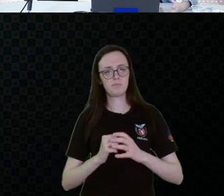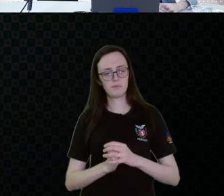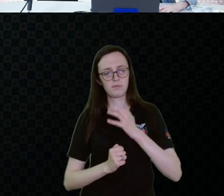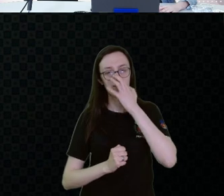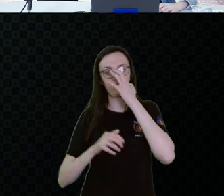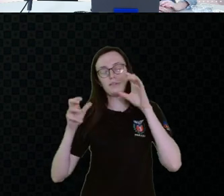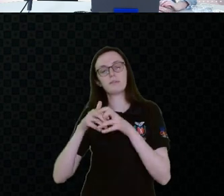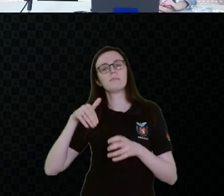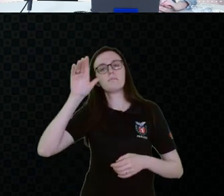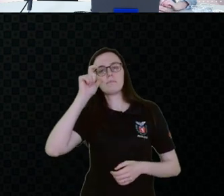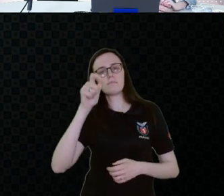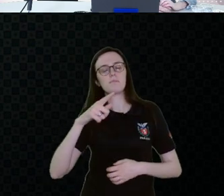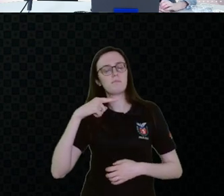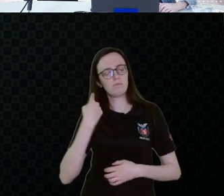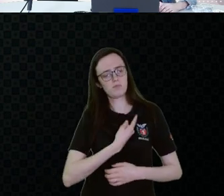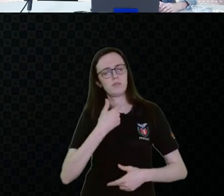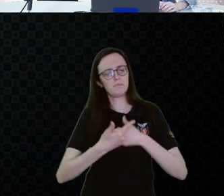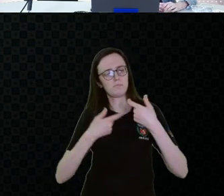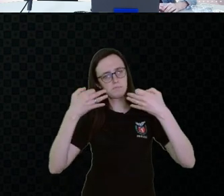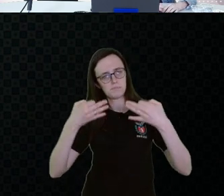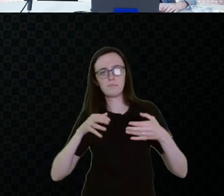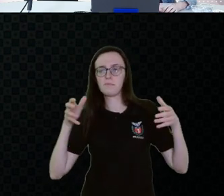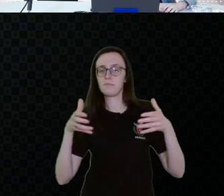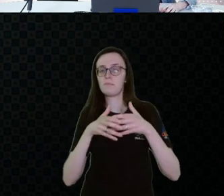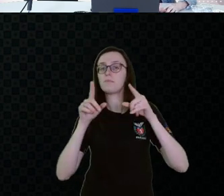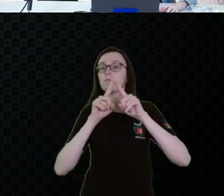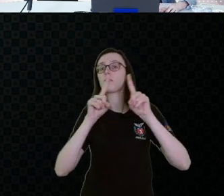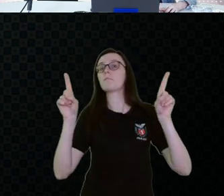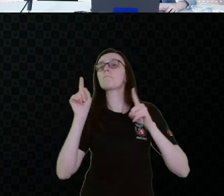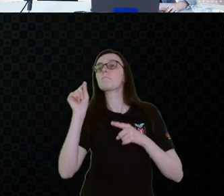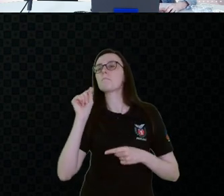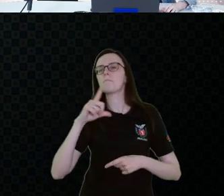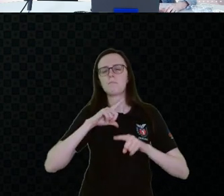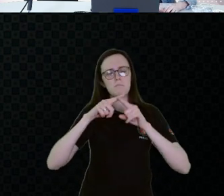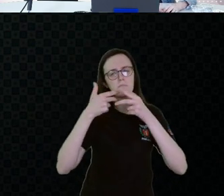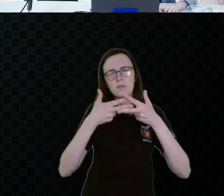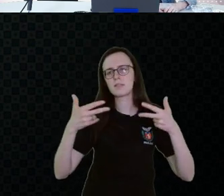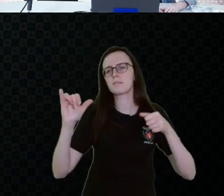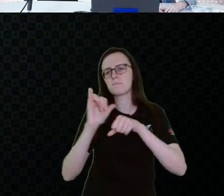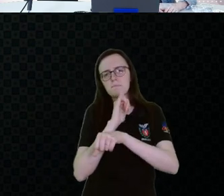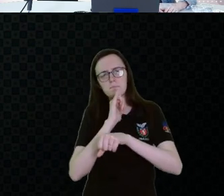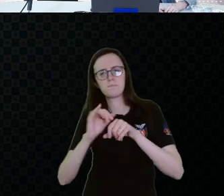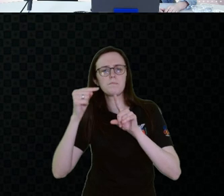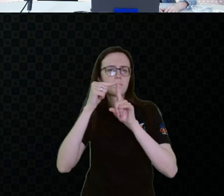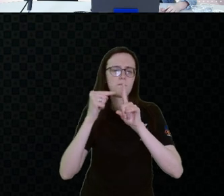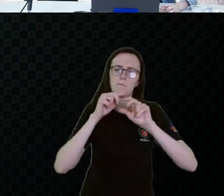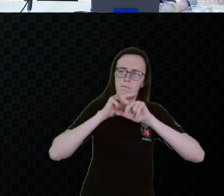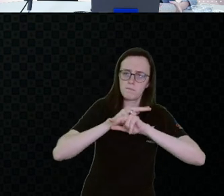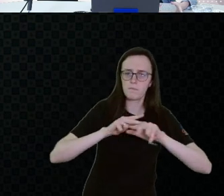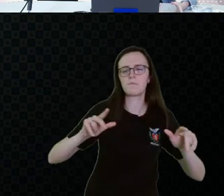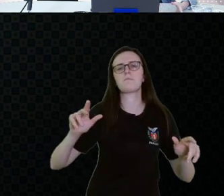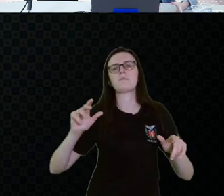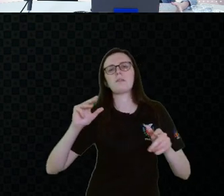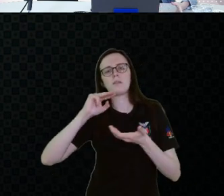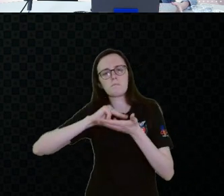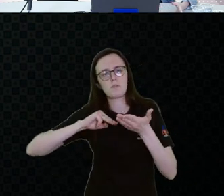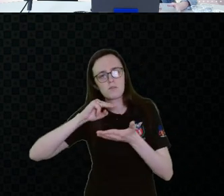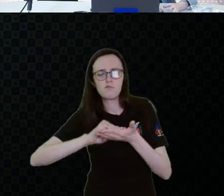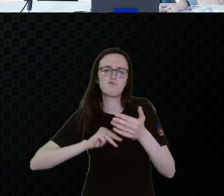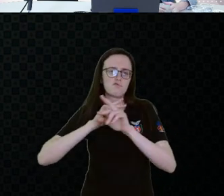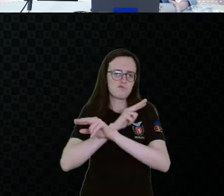interessante a gente trabalhar em equipe mesmo. Mas ela engloba dentro de produtos, recursos, estratégias, metodologias